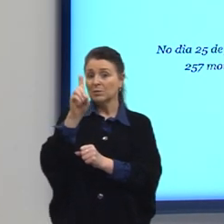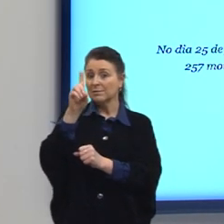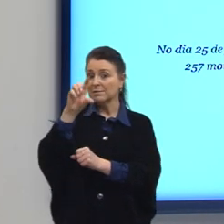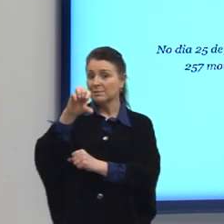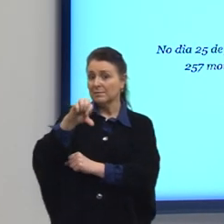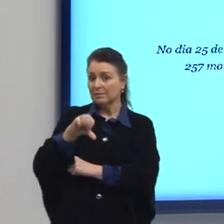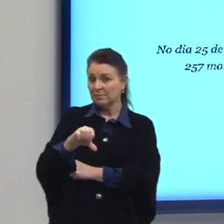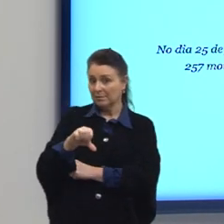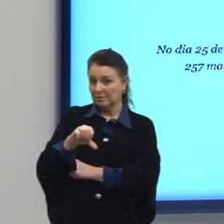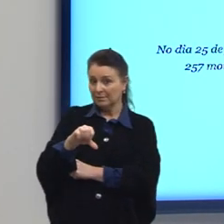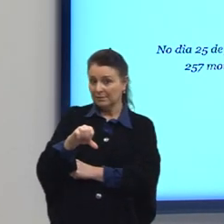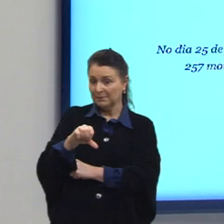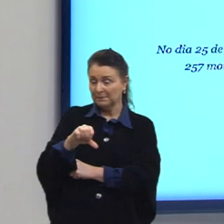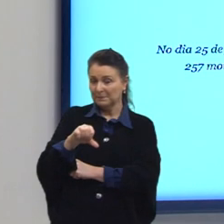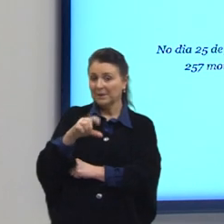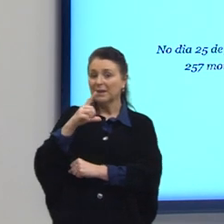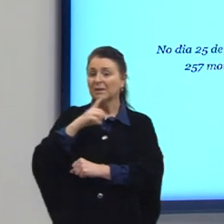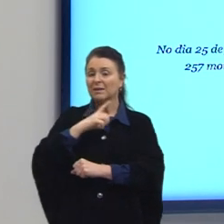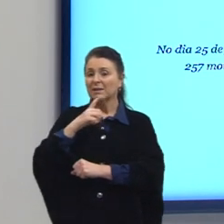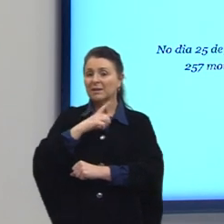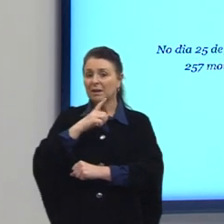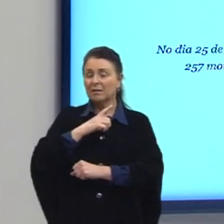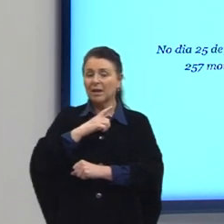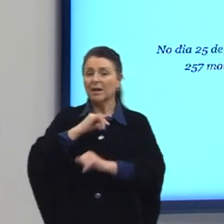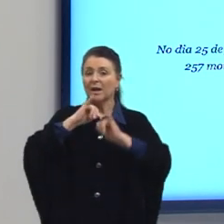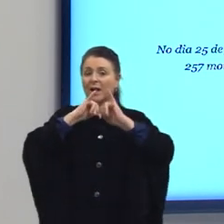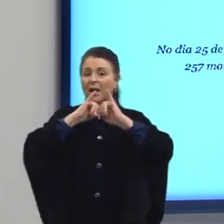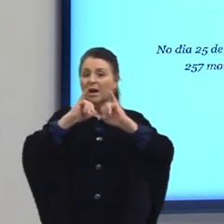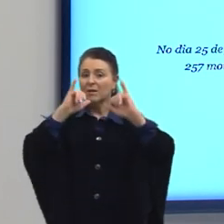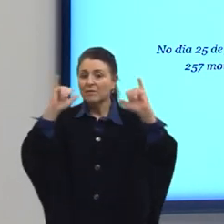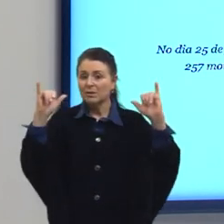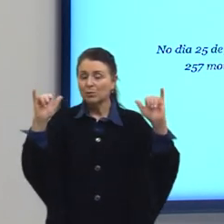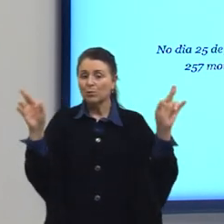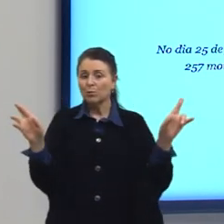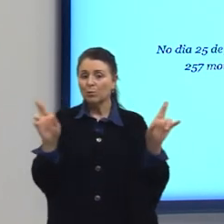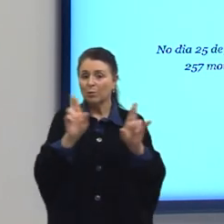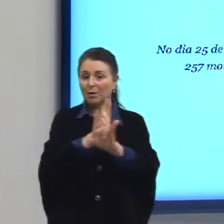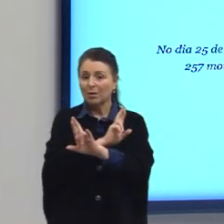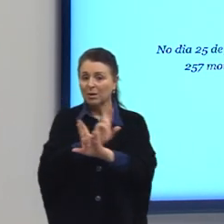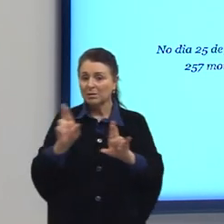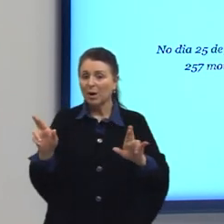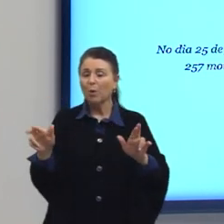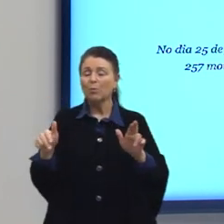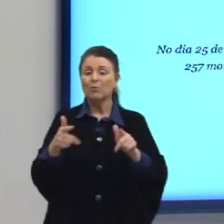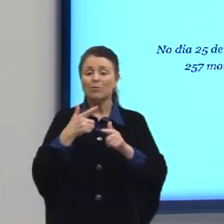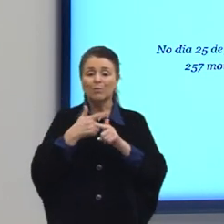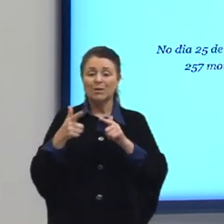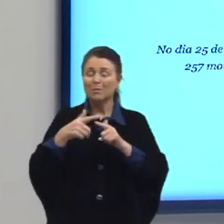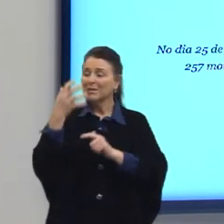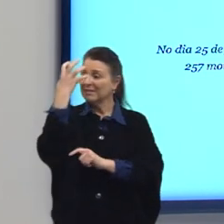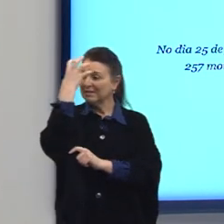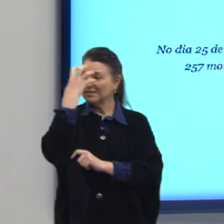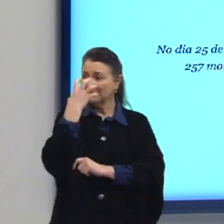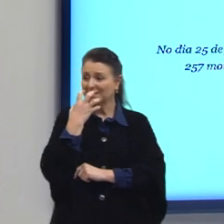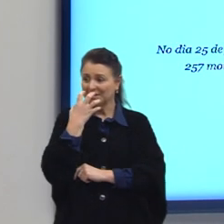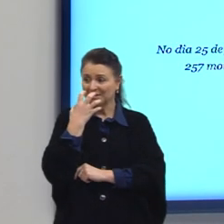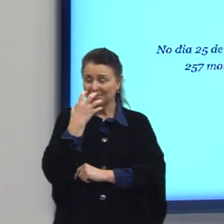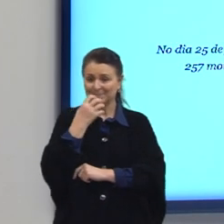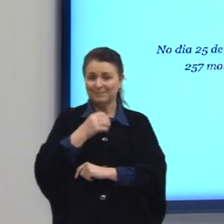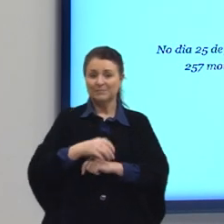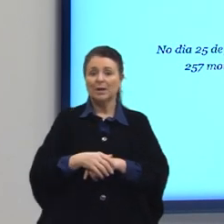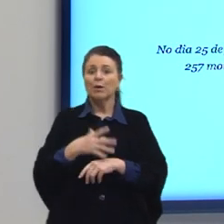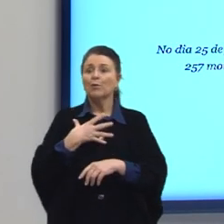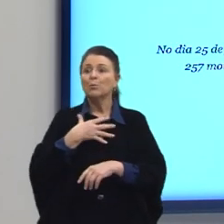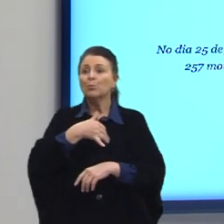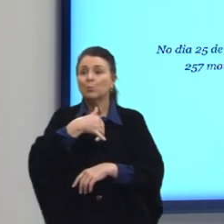recortes de notícias, né? Relacionados a isso, a esse ocorrido, que foi muito